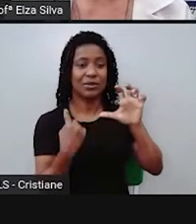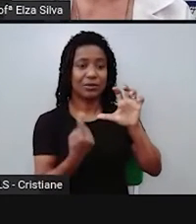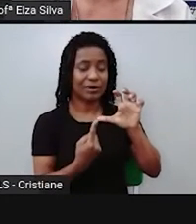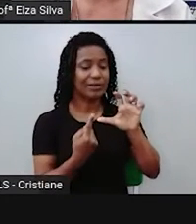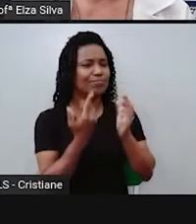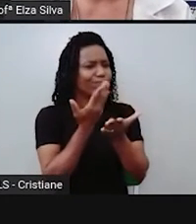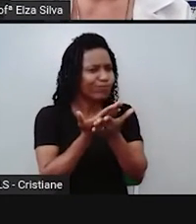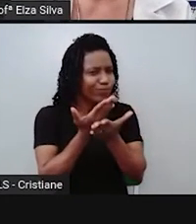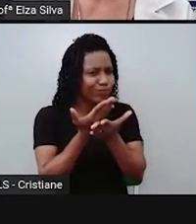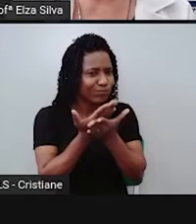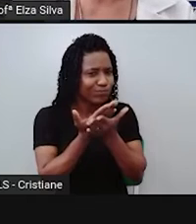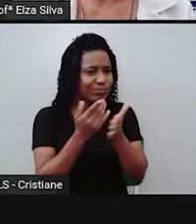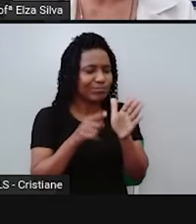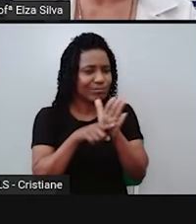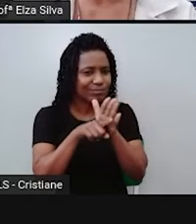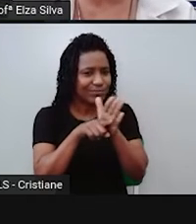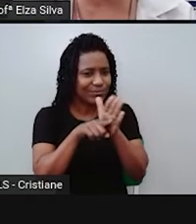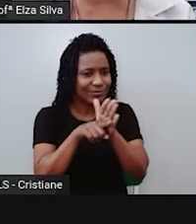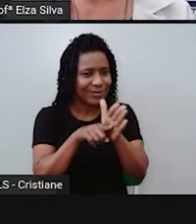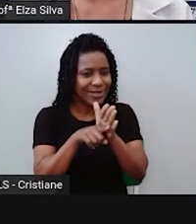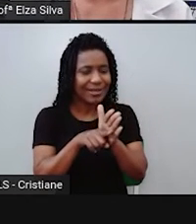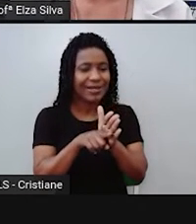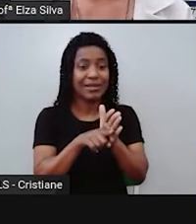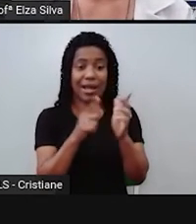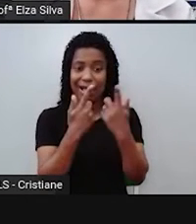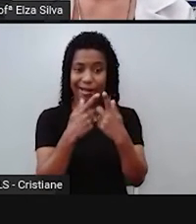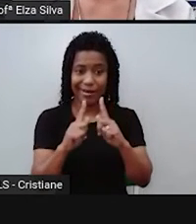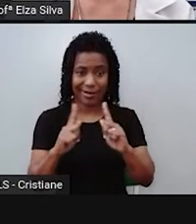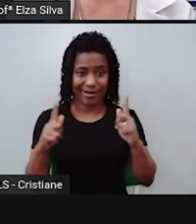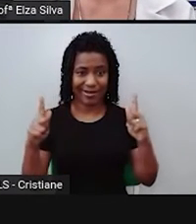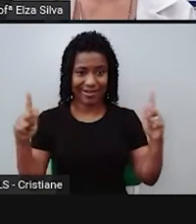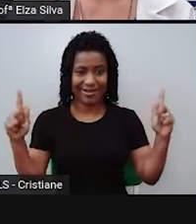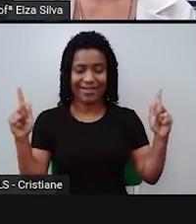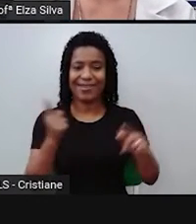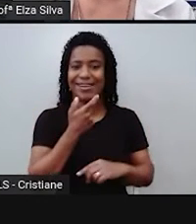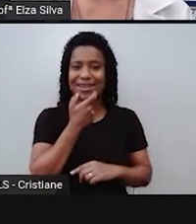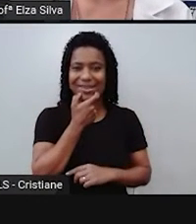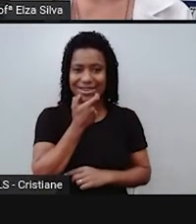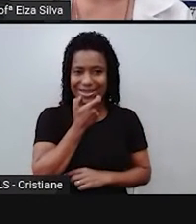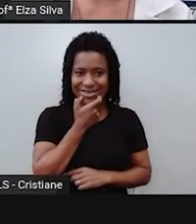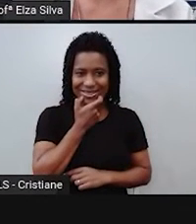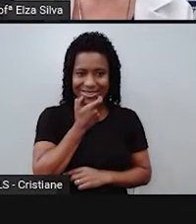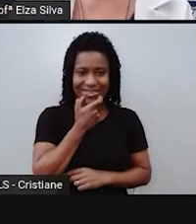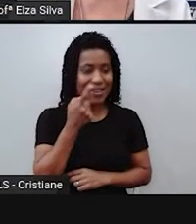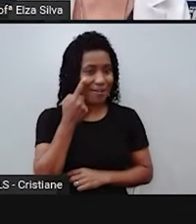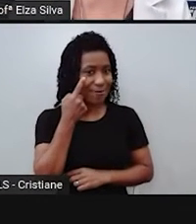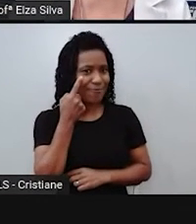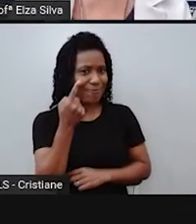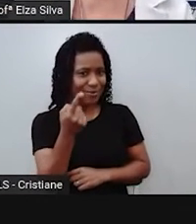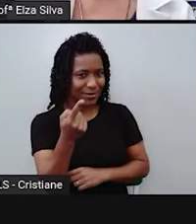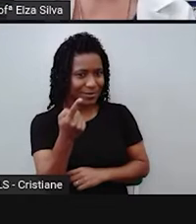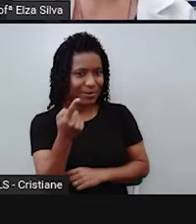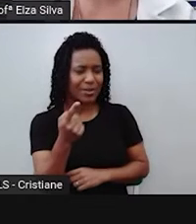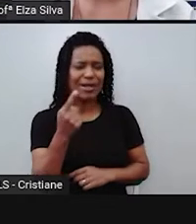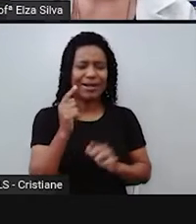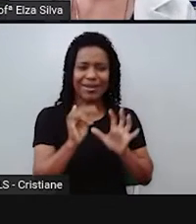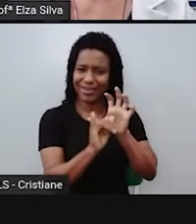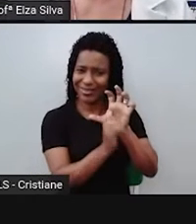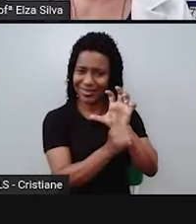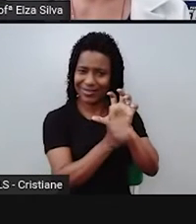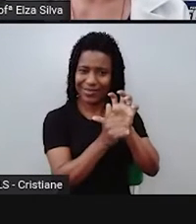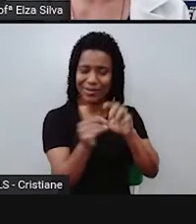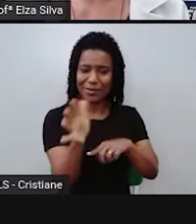gramatical. Se vocês observaram bem, na fábula nós vimos que há uma predominância